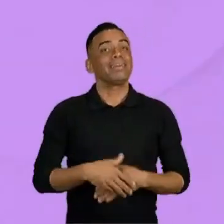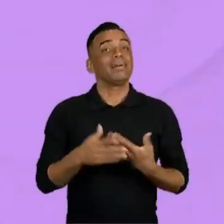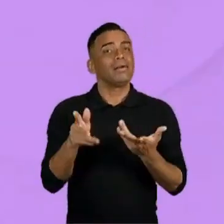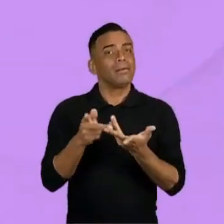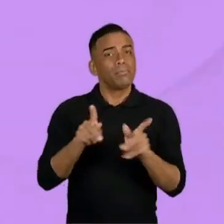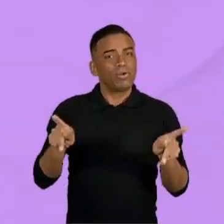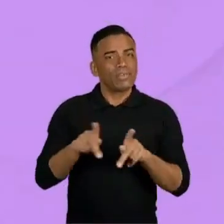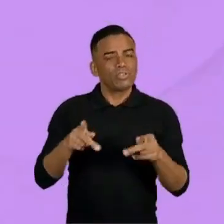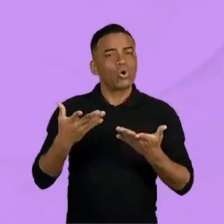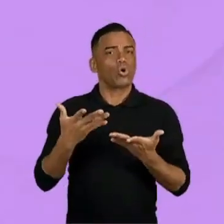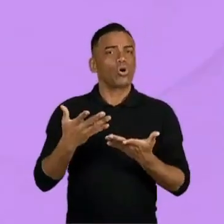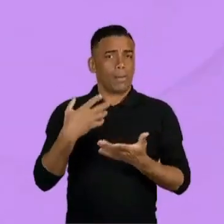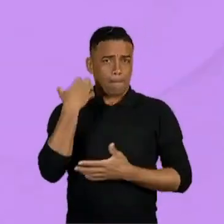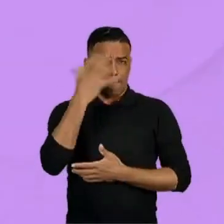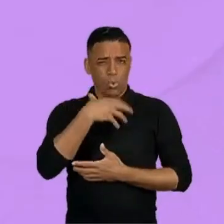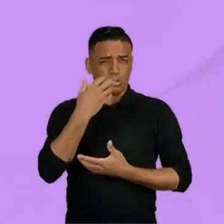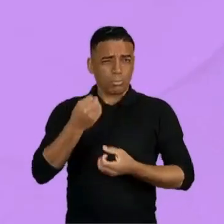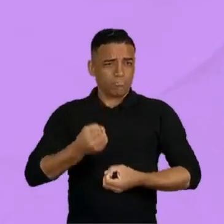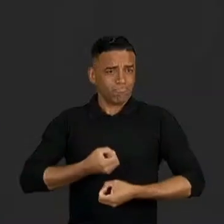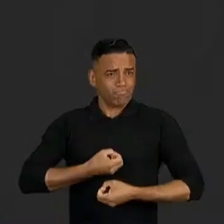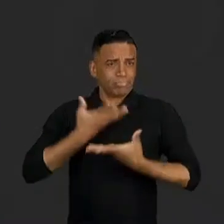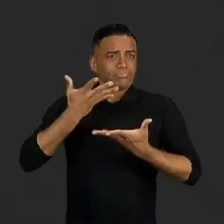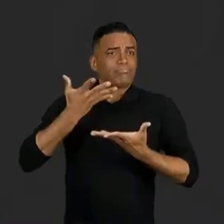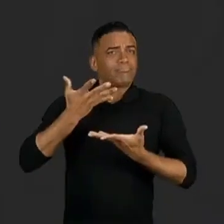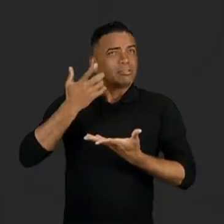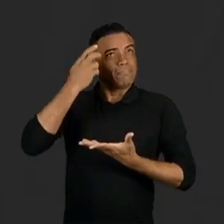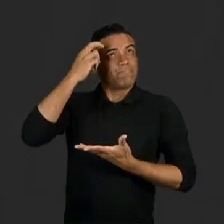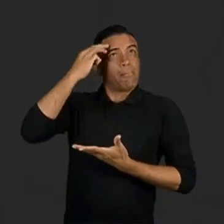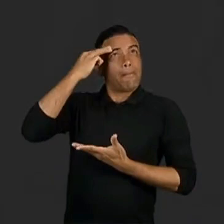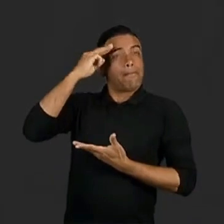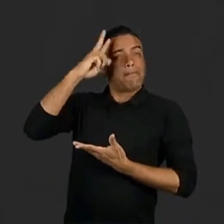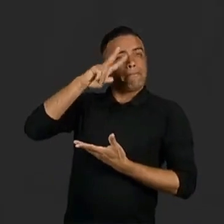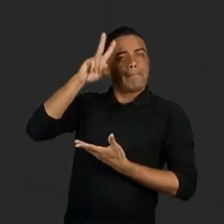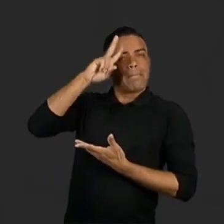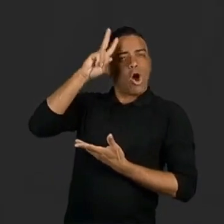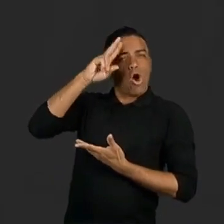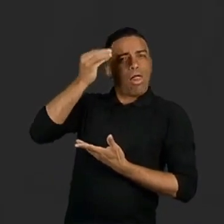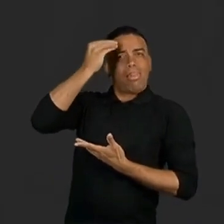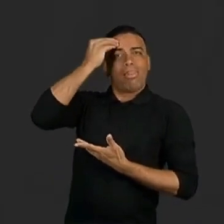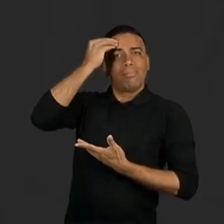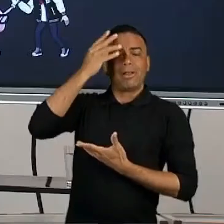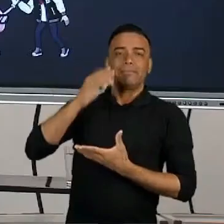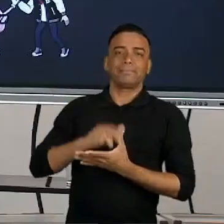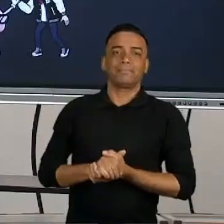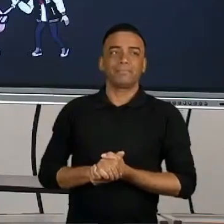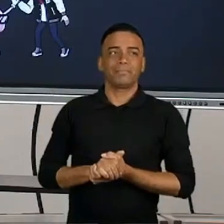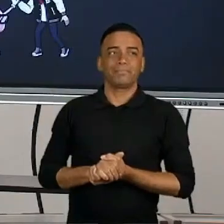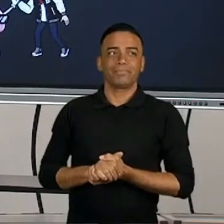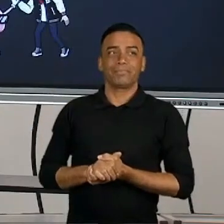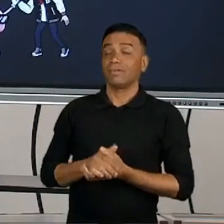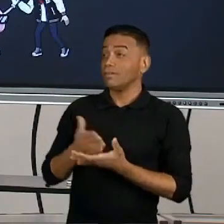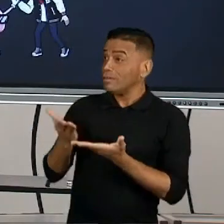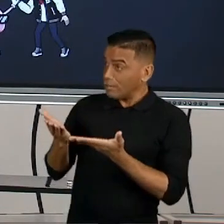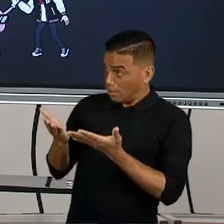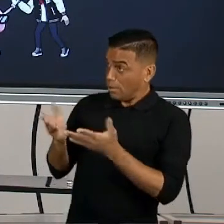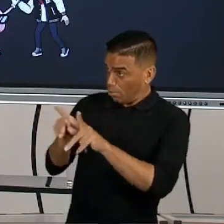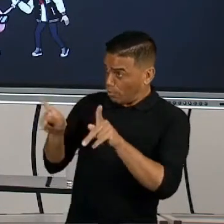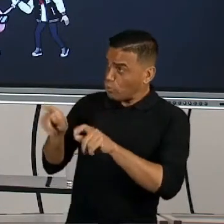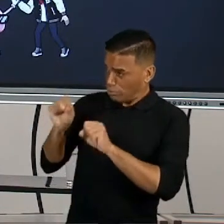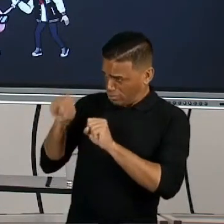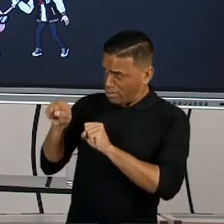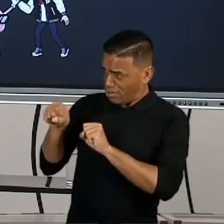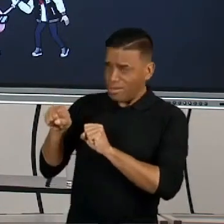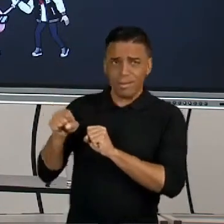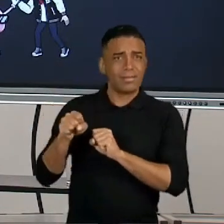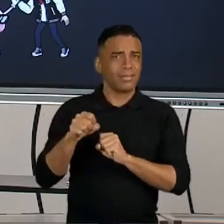Professora, a música pode ativar a minha memória? Pergunta para ele. Professor, a música pode ativar?